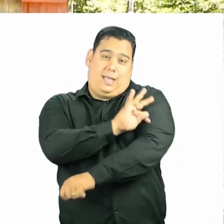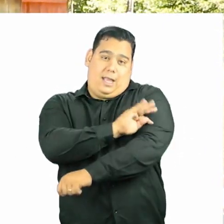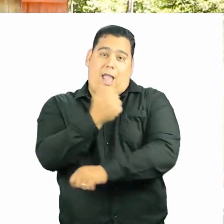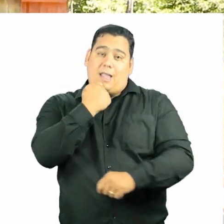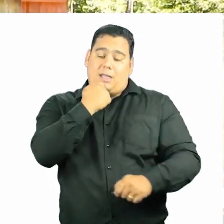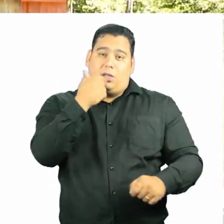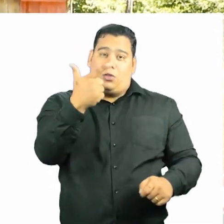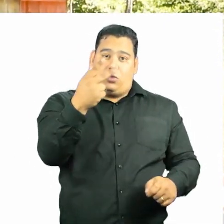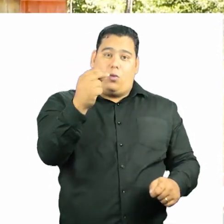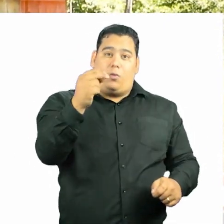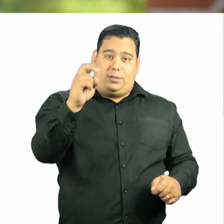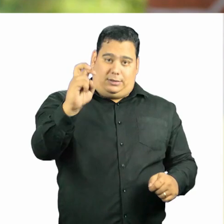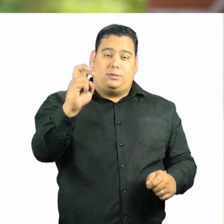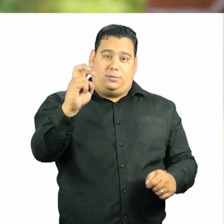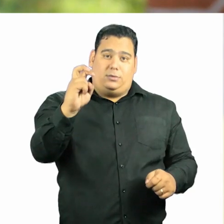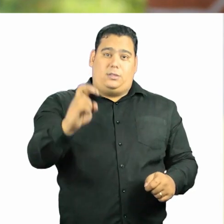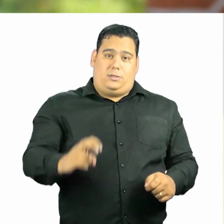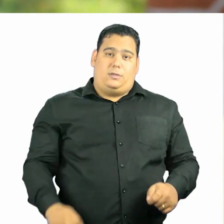em 2005,